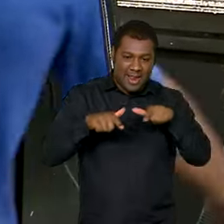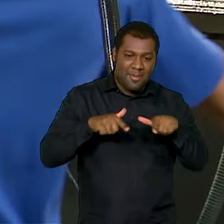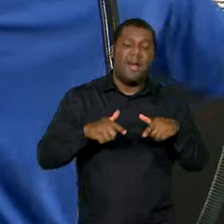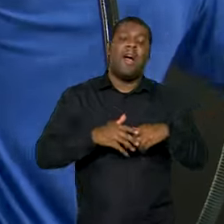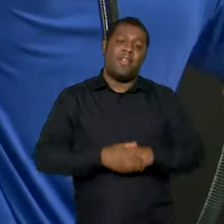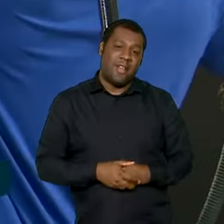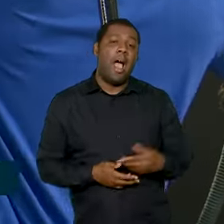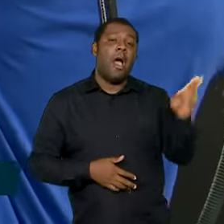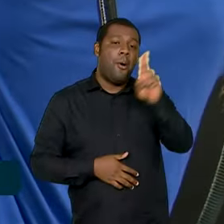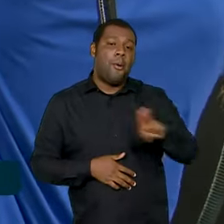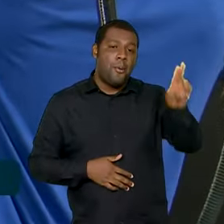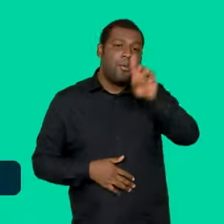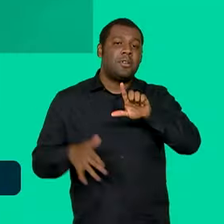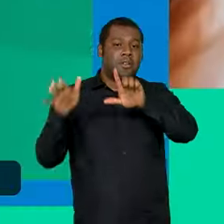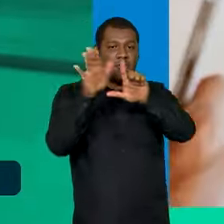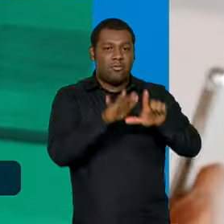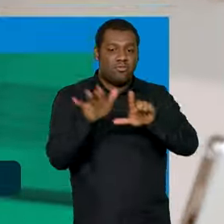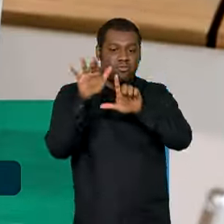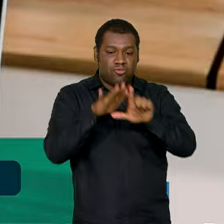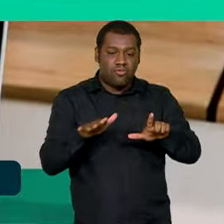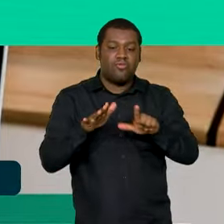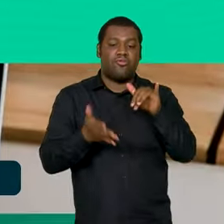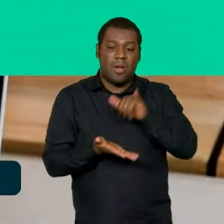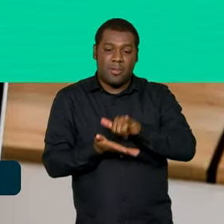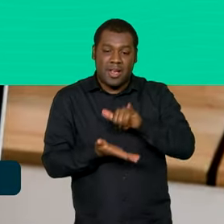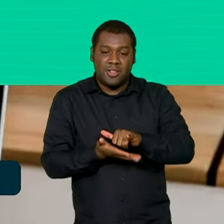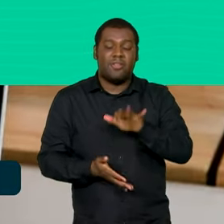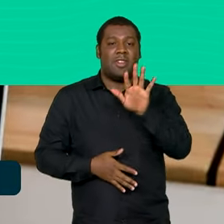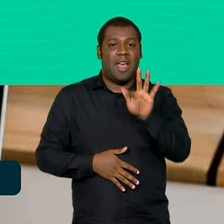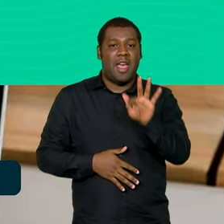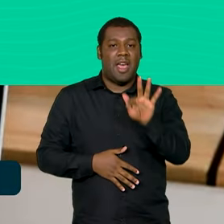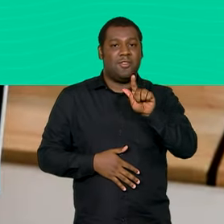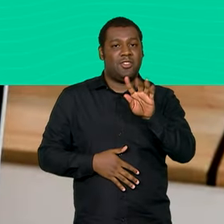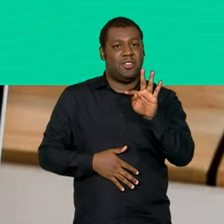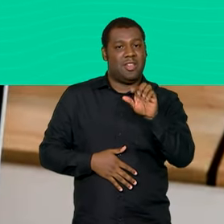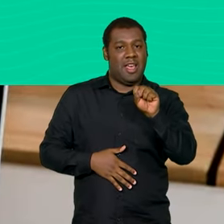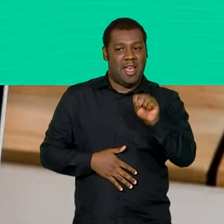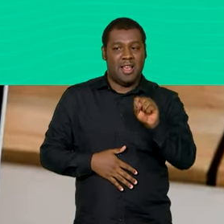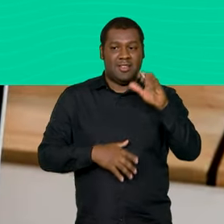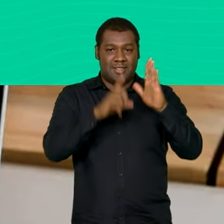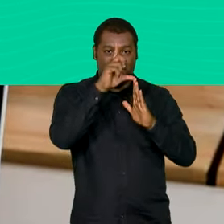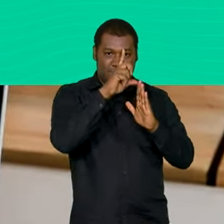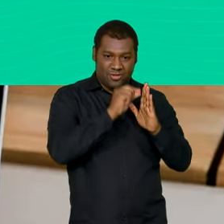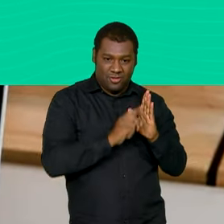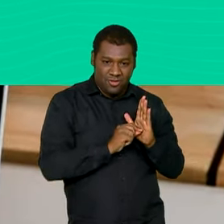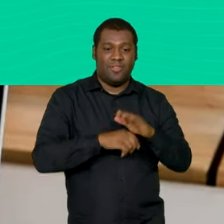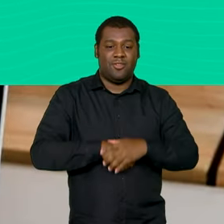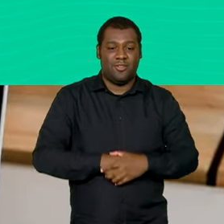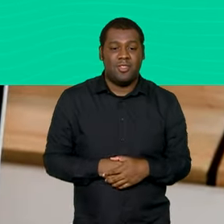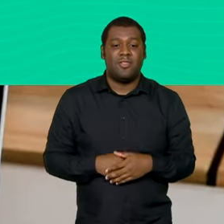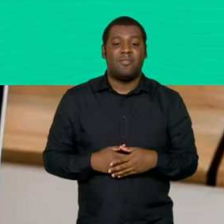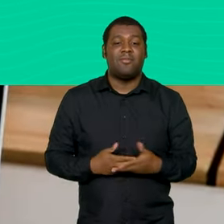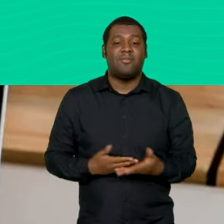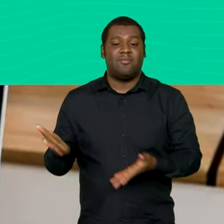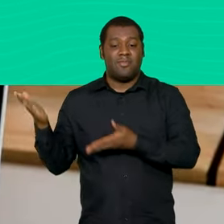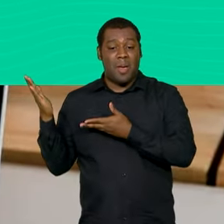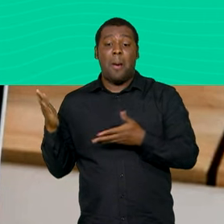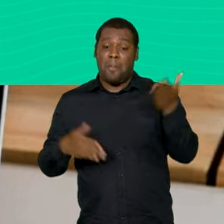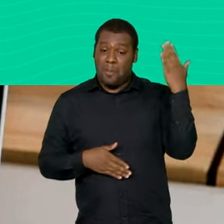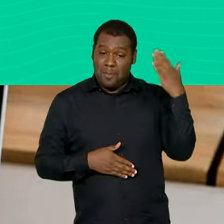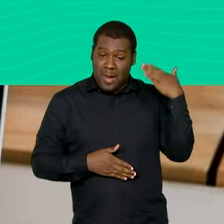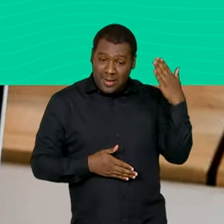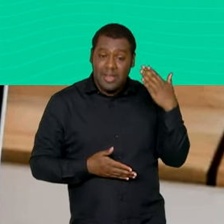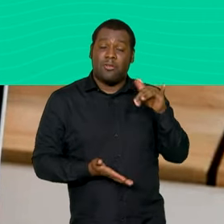FGTS Digital. A nova plataforma vai aproveitar as informações de remuneração declaradas no E